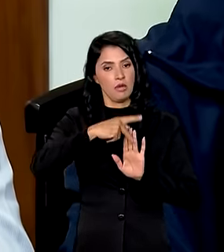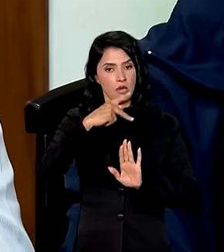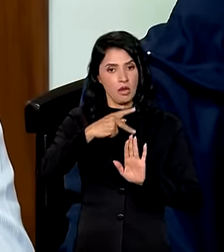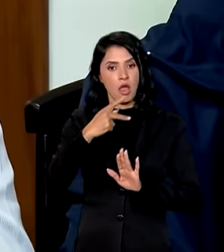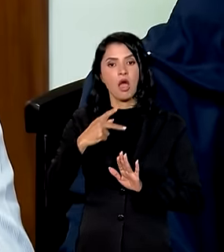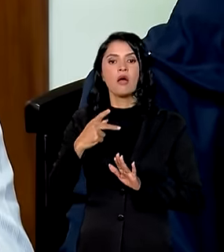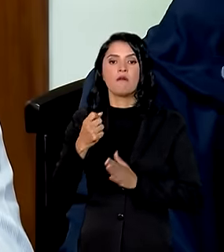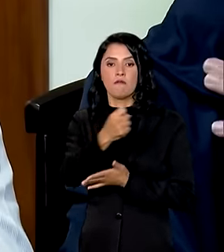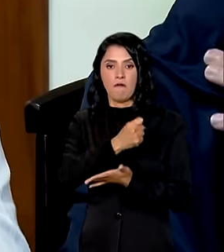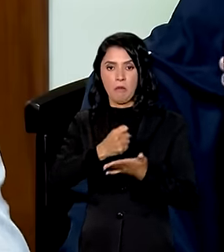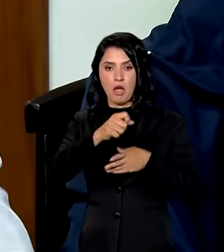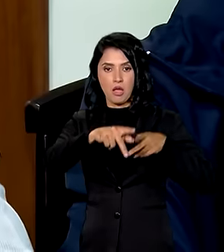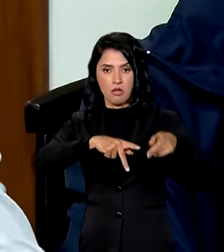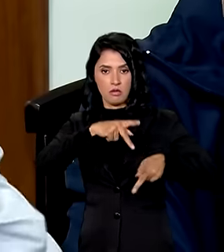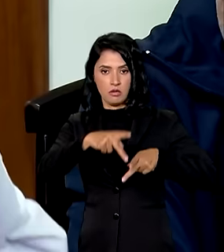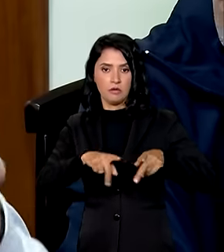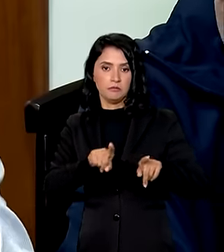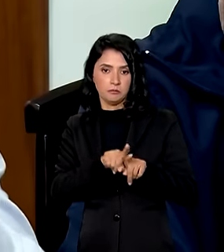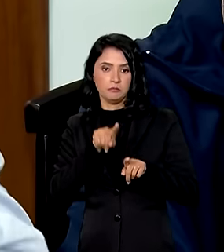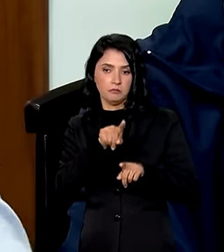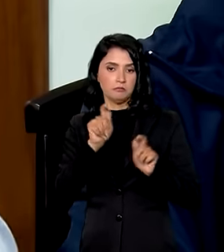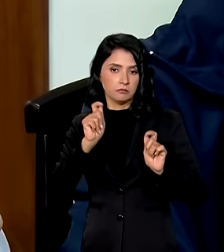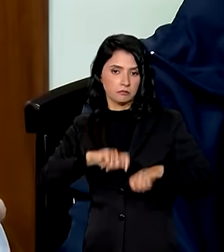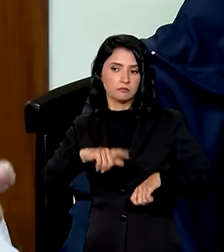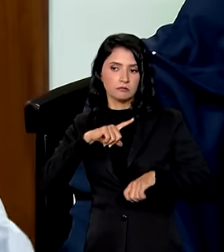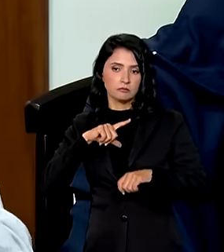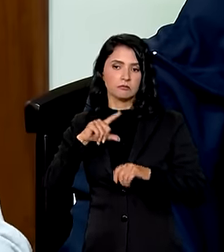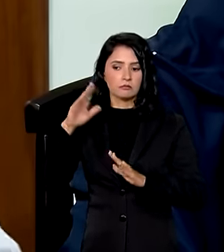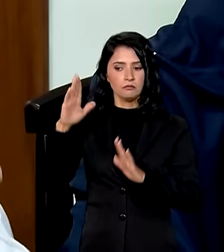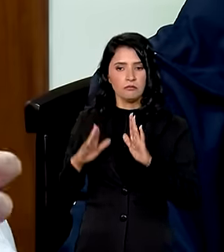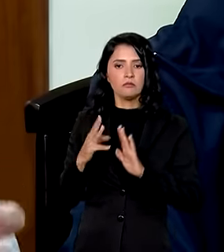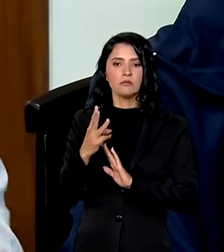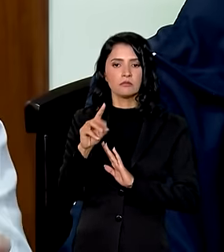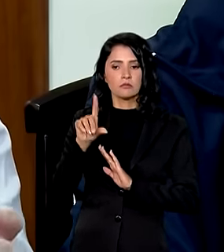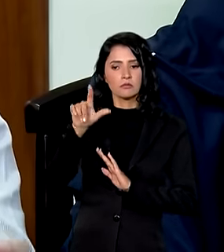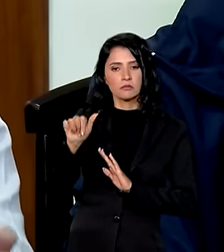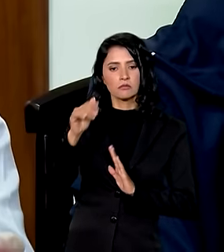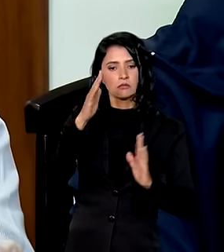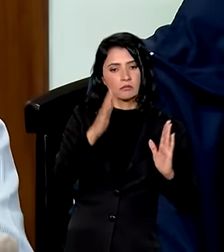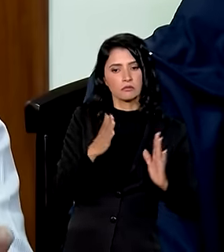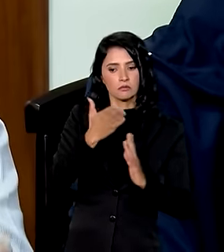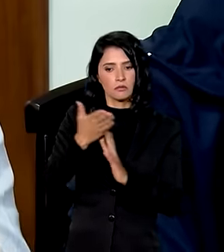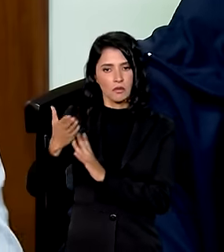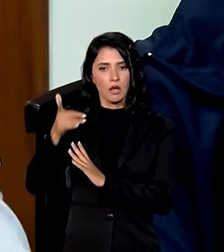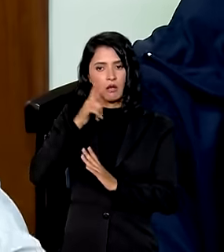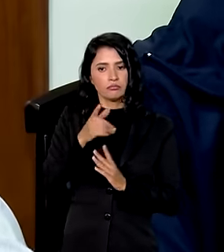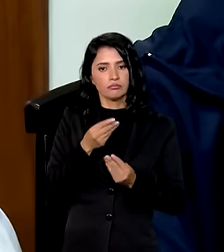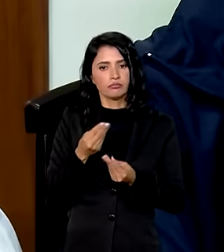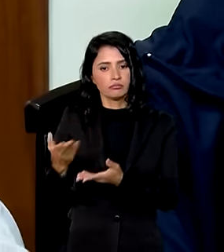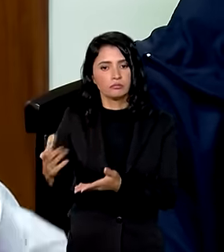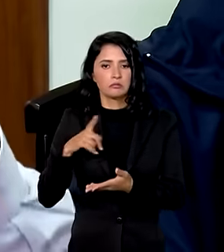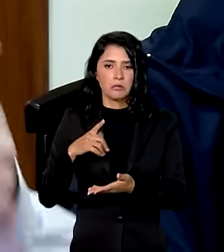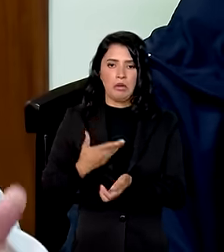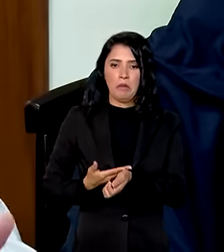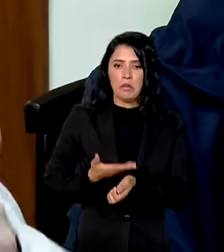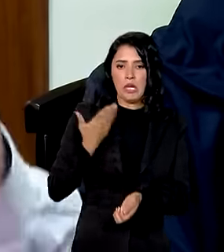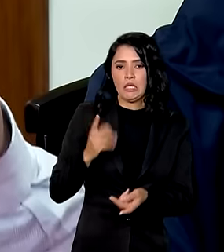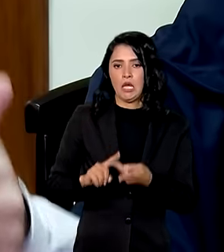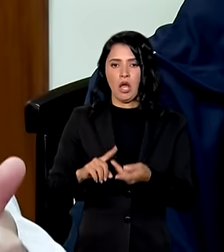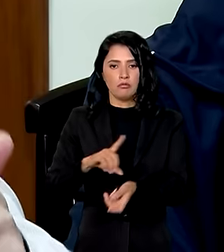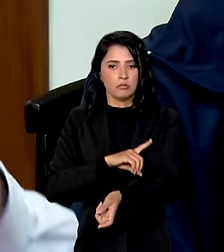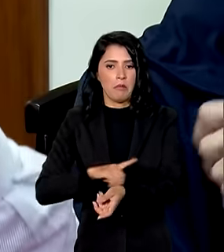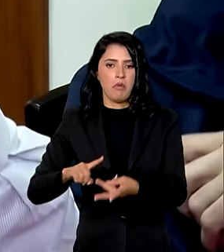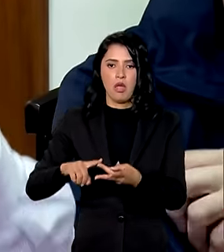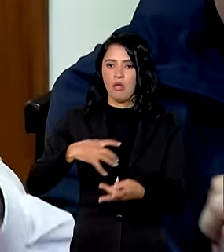que costuma trabalhar com um período de 30 dias de intervalo para dispensar os medicamentos para hipertensão diabetes